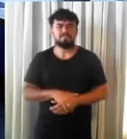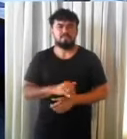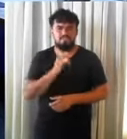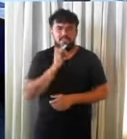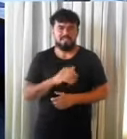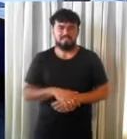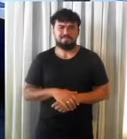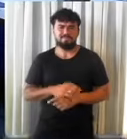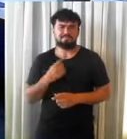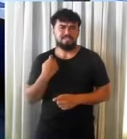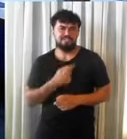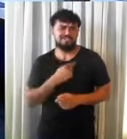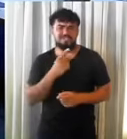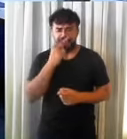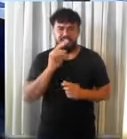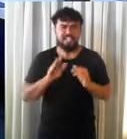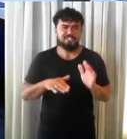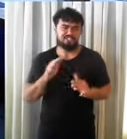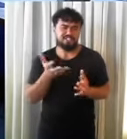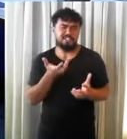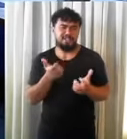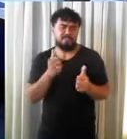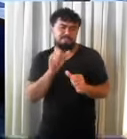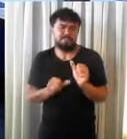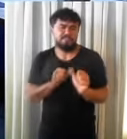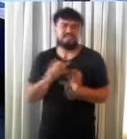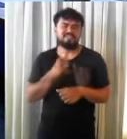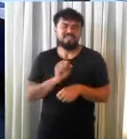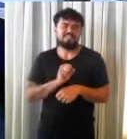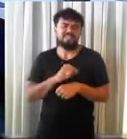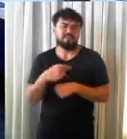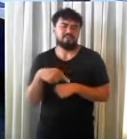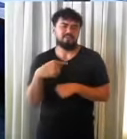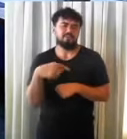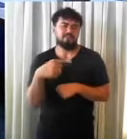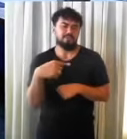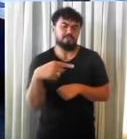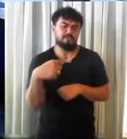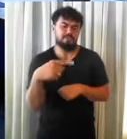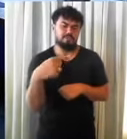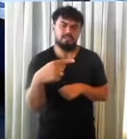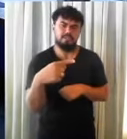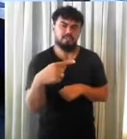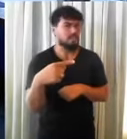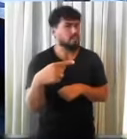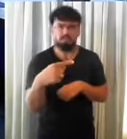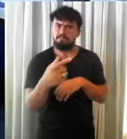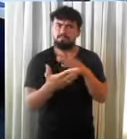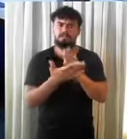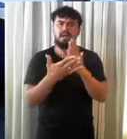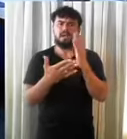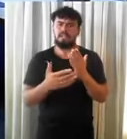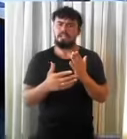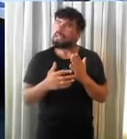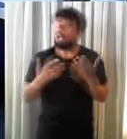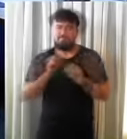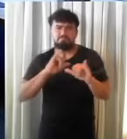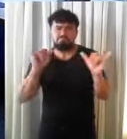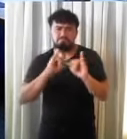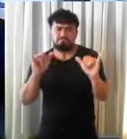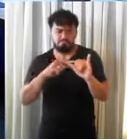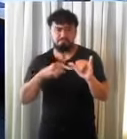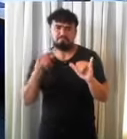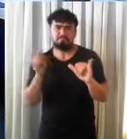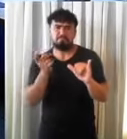sabotagem que a gente muitas vezes faz conosco mesmo? Esse é o tempo de você dizer, Deus brilha a tua glória na minha vida